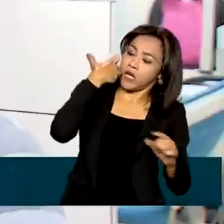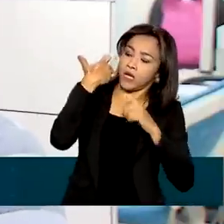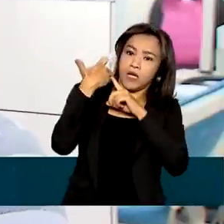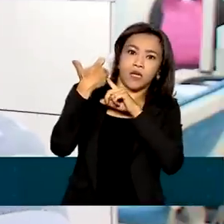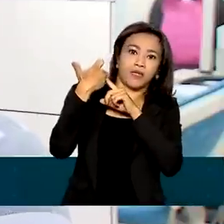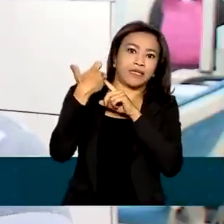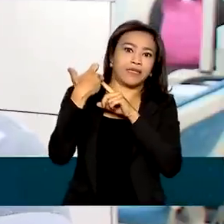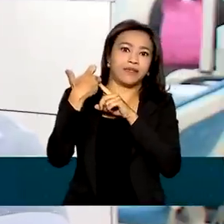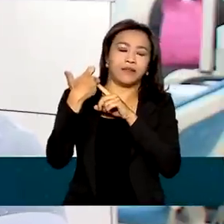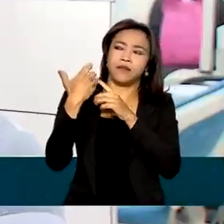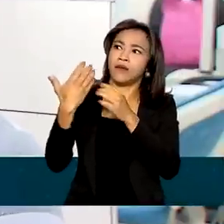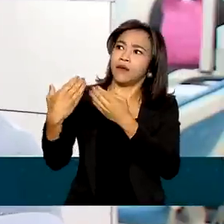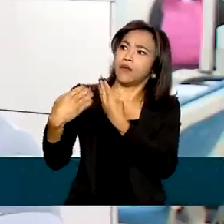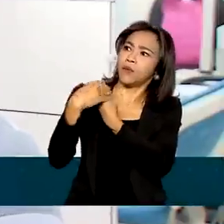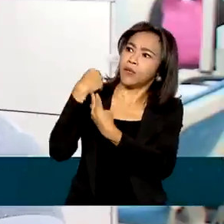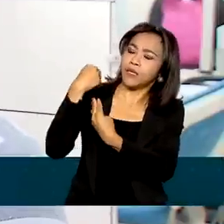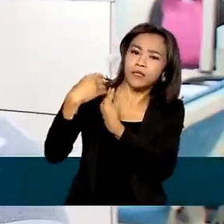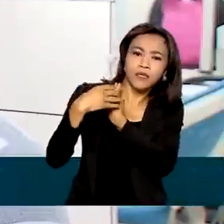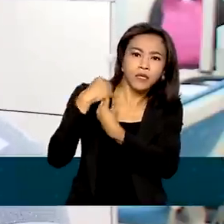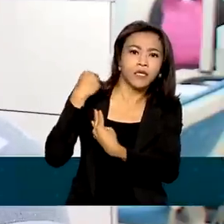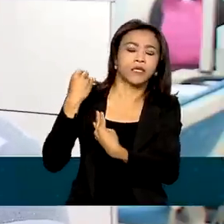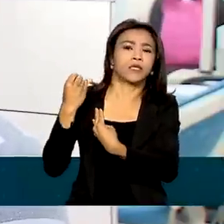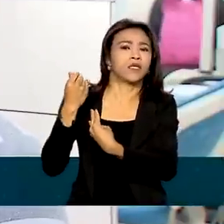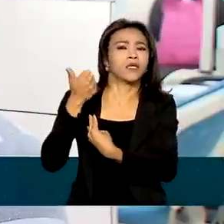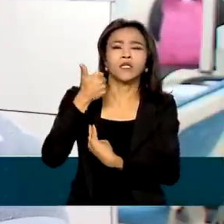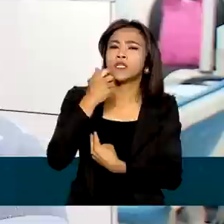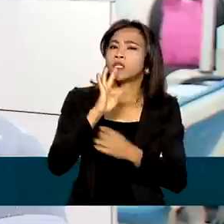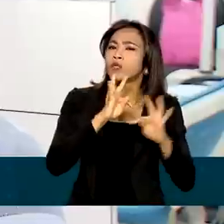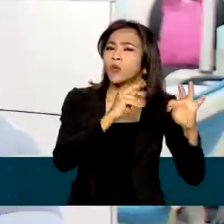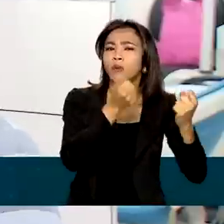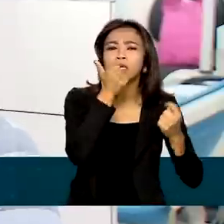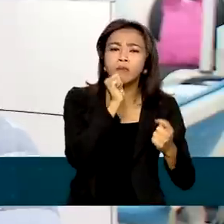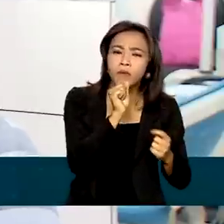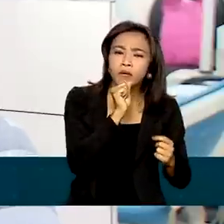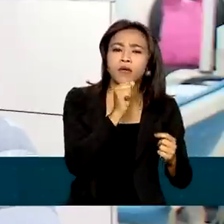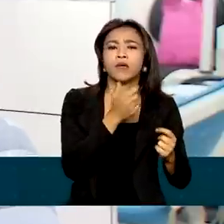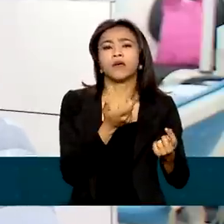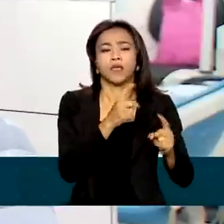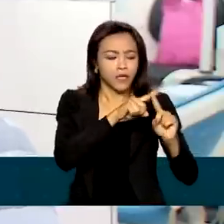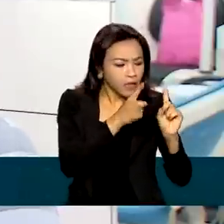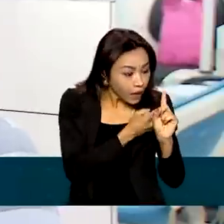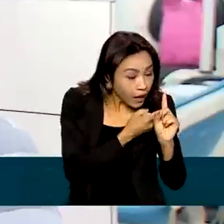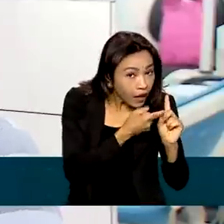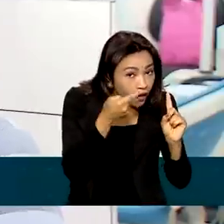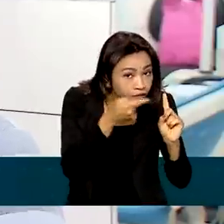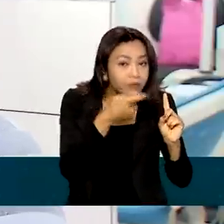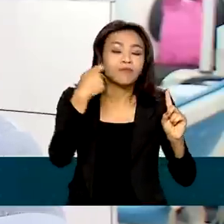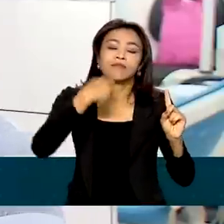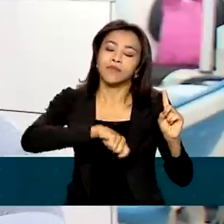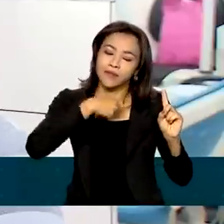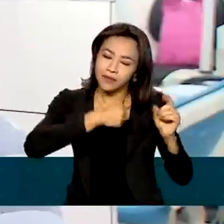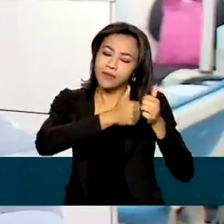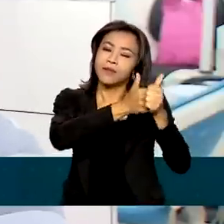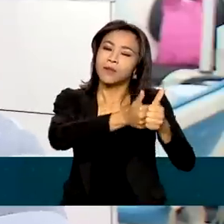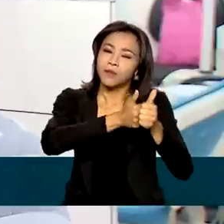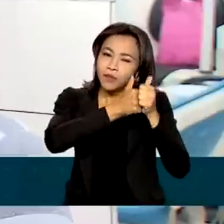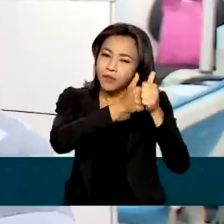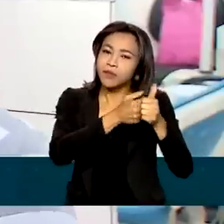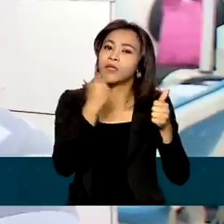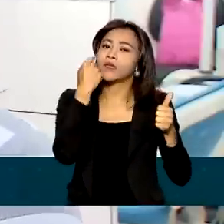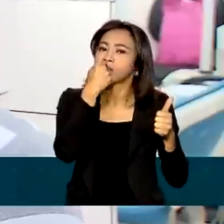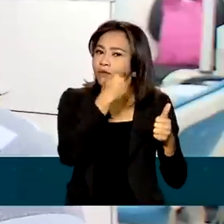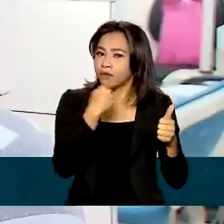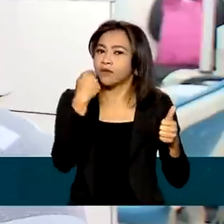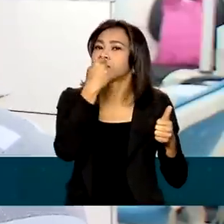E aí ele vem me orientar que toda mãezinha que está grávida tem sim que fazer o acompanhamento odontológico,